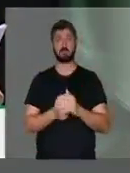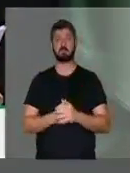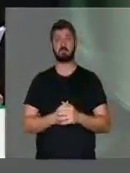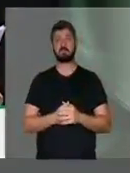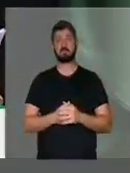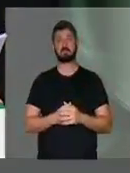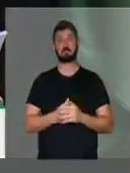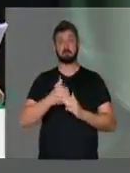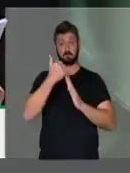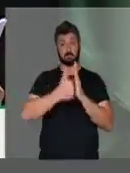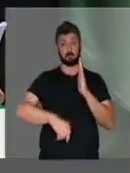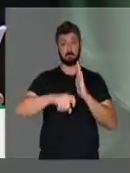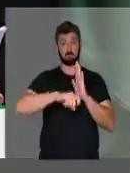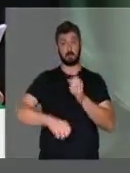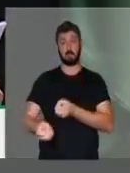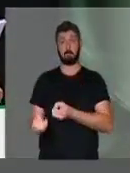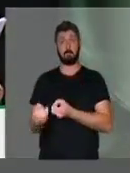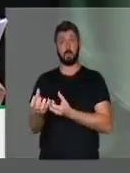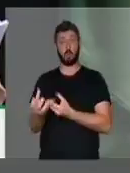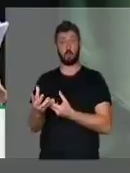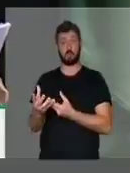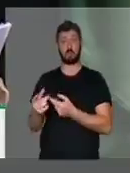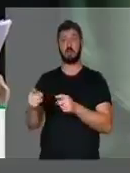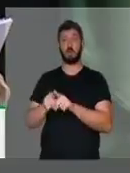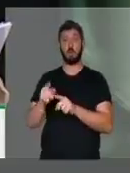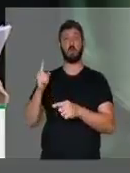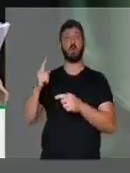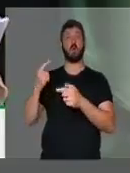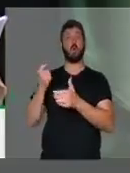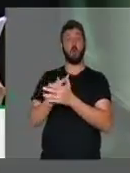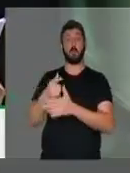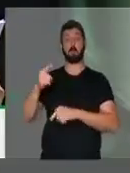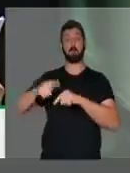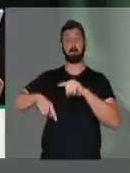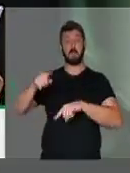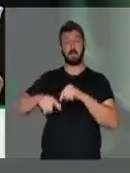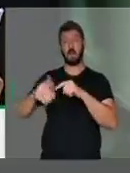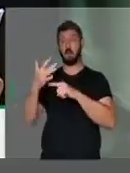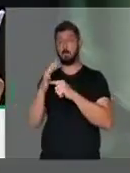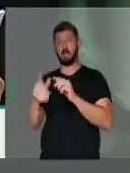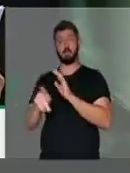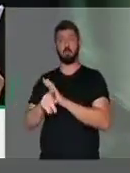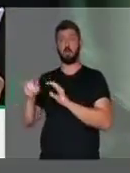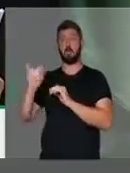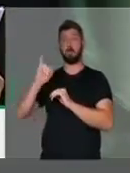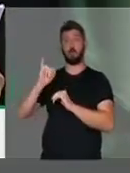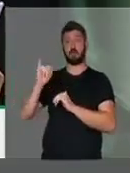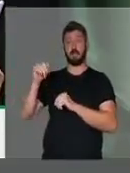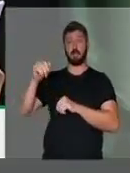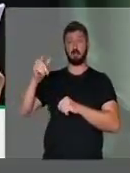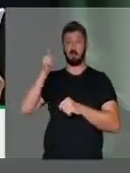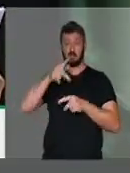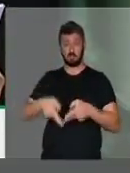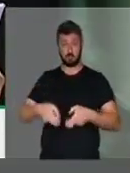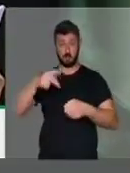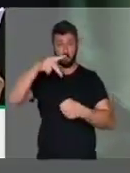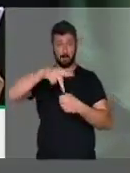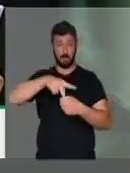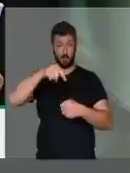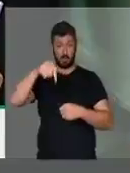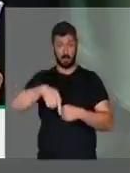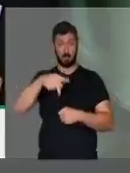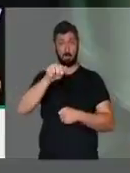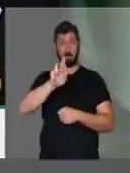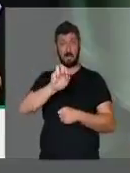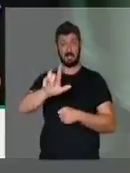que dá isenção na produção e importação de máquinas e equipamentos para exploração de petróleo nos campos do